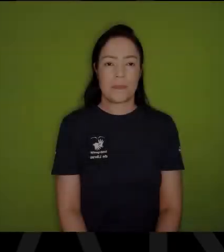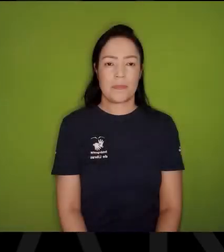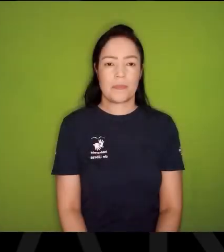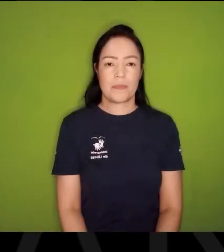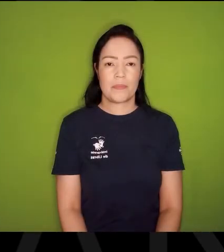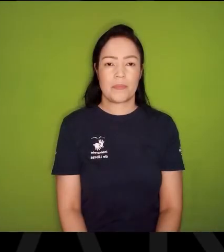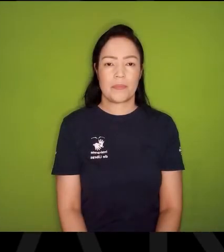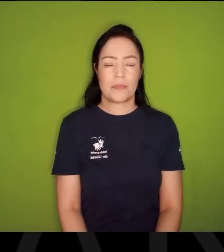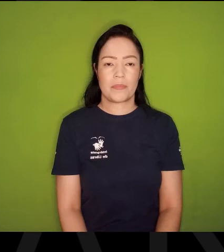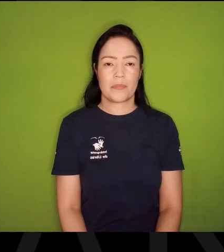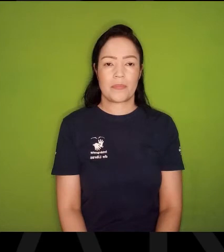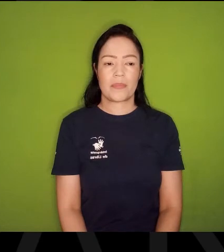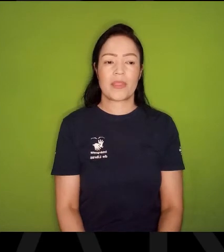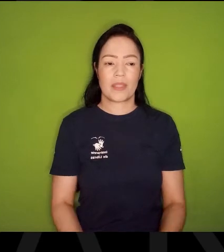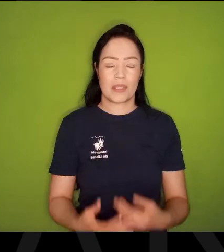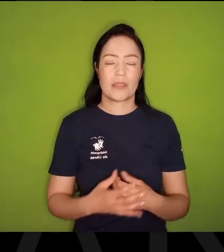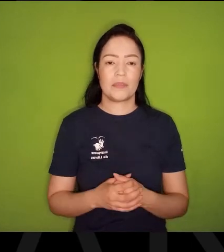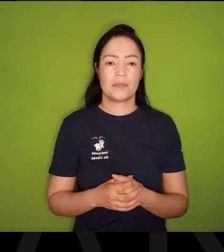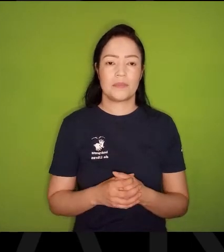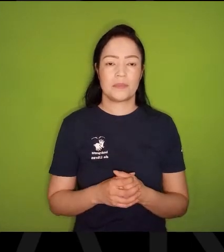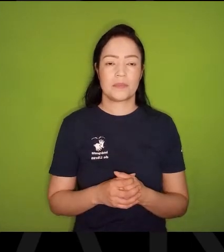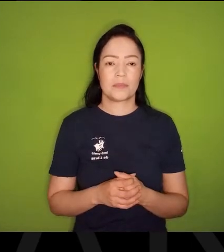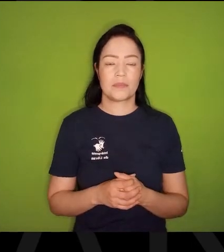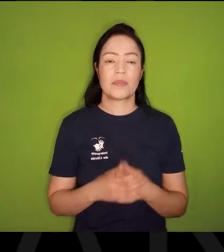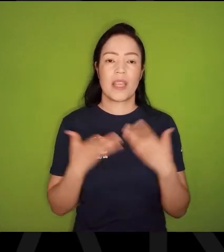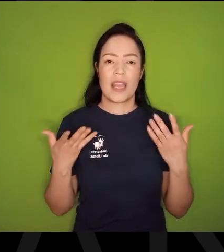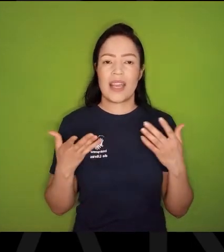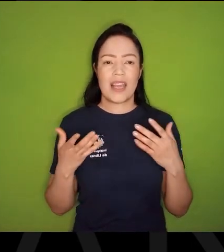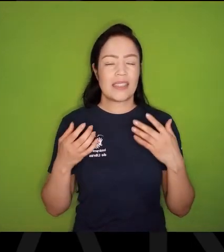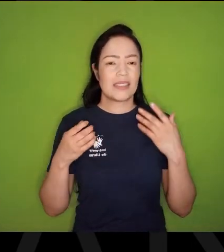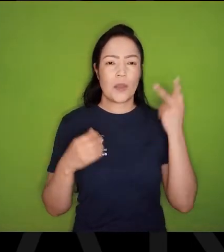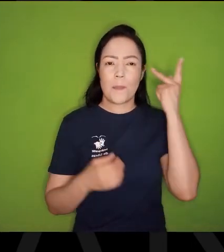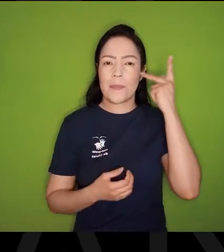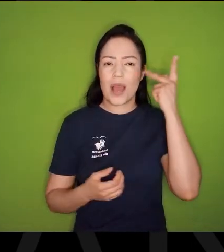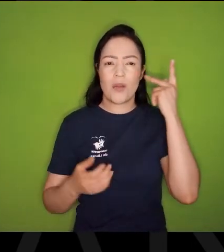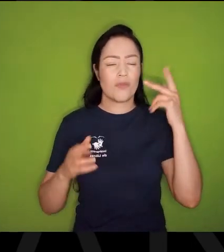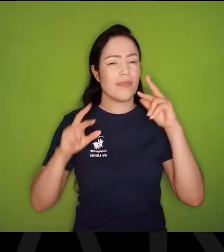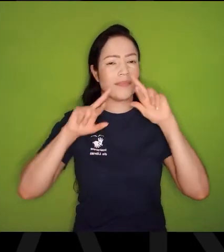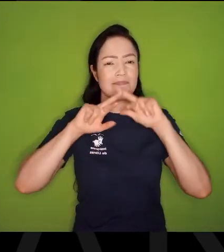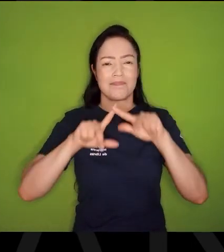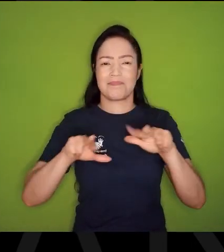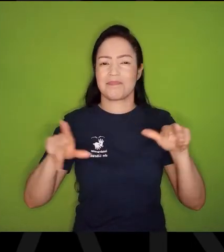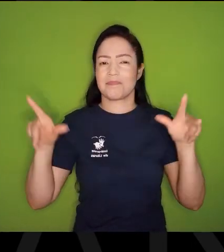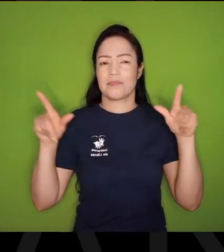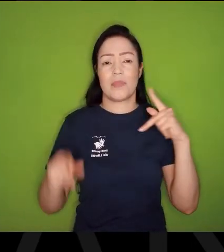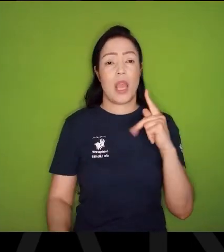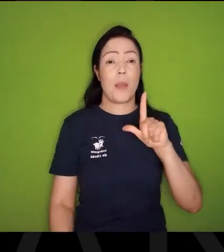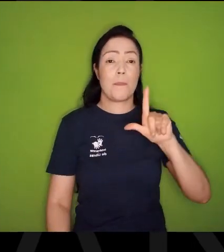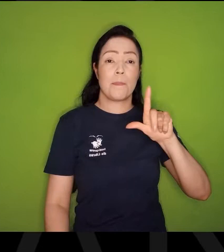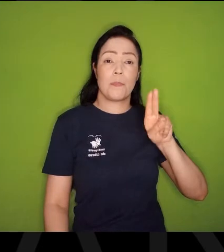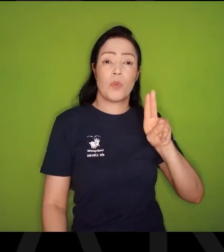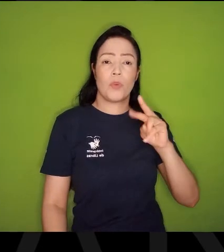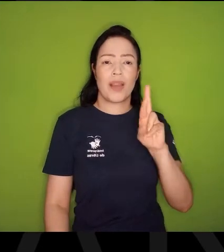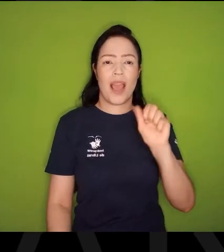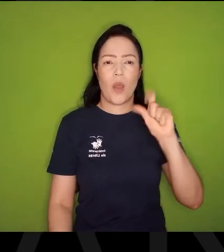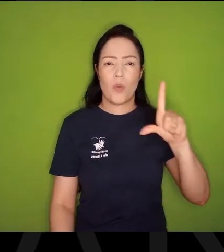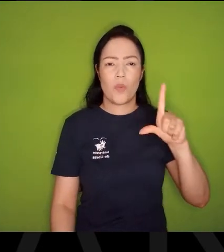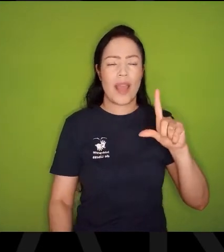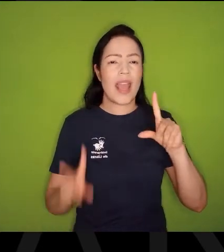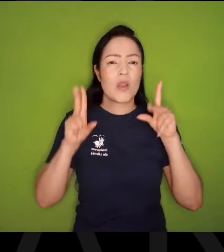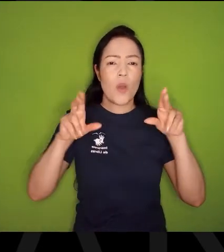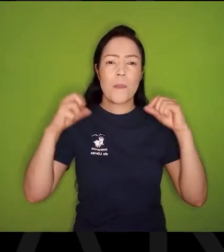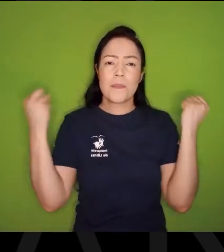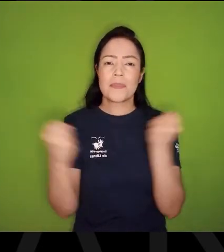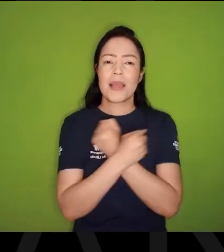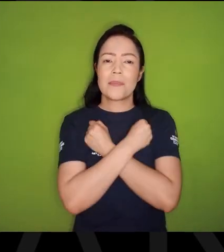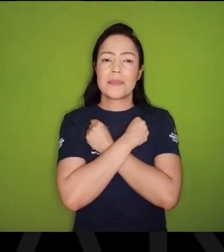São Paulo é uma cidade muito plural, Eu posso dizer que São Paulo me abraçou, São Paulo me